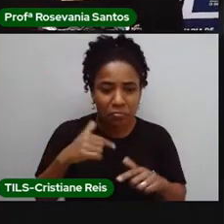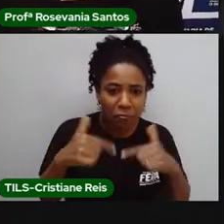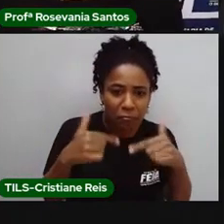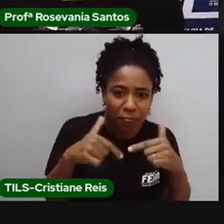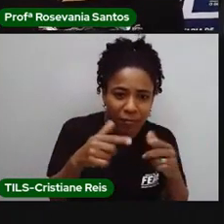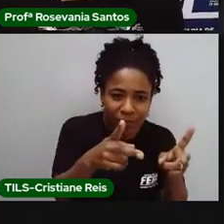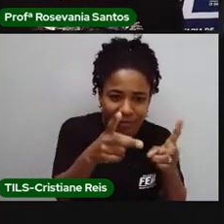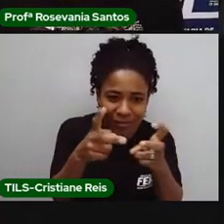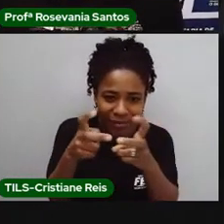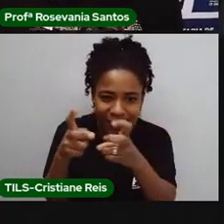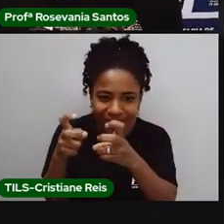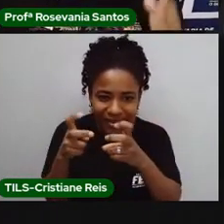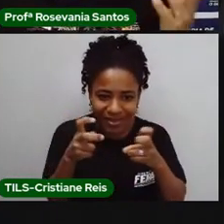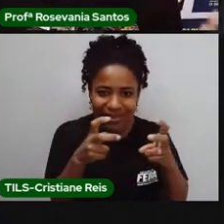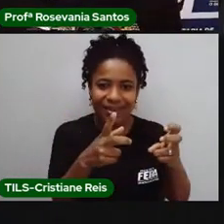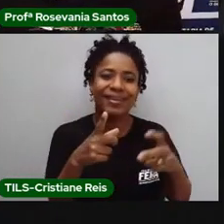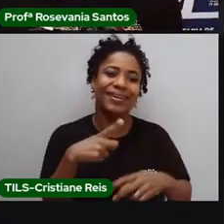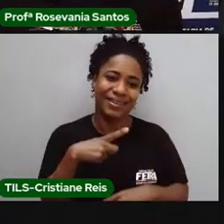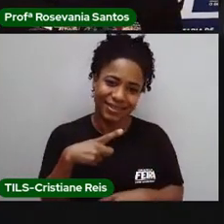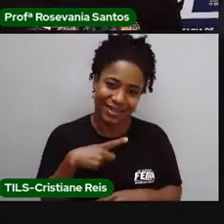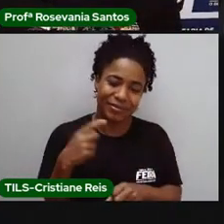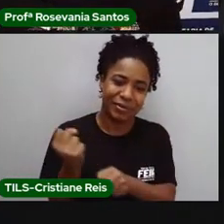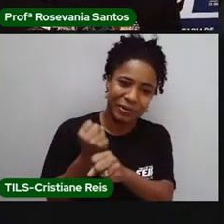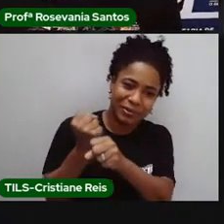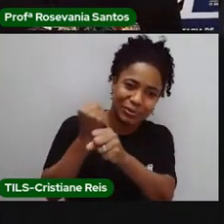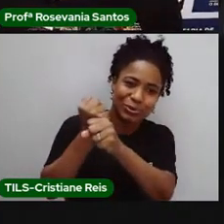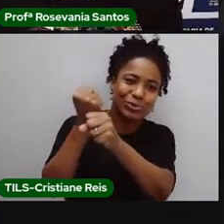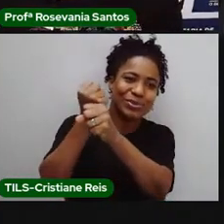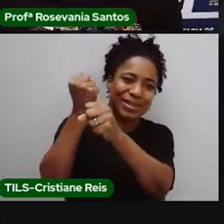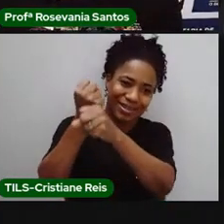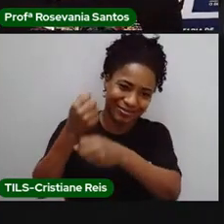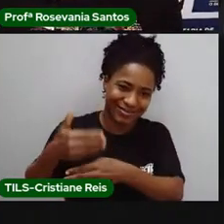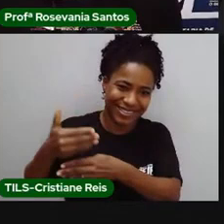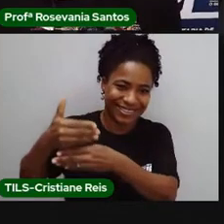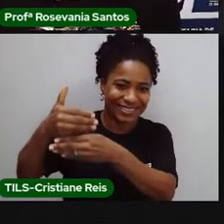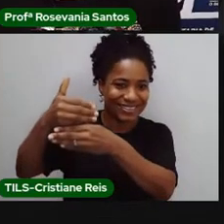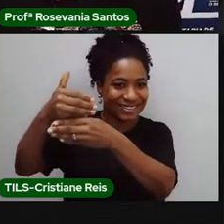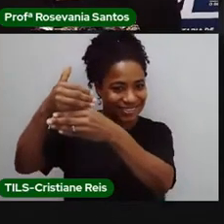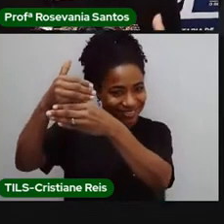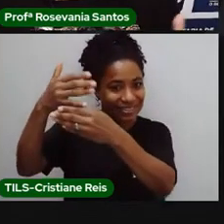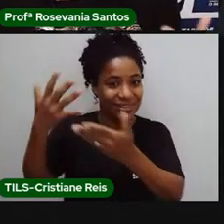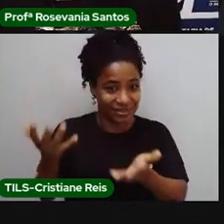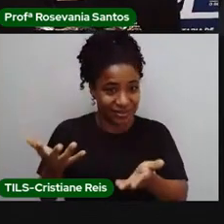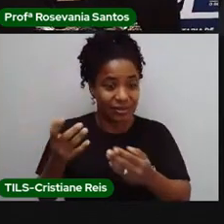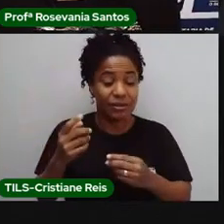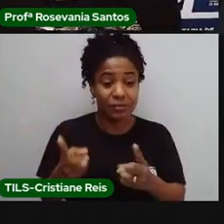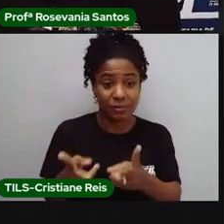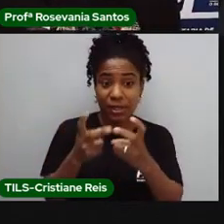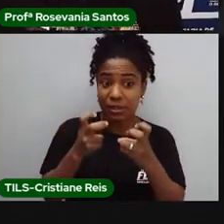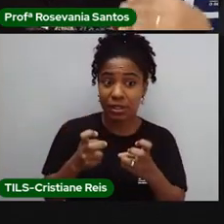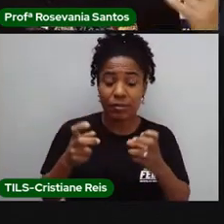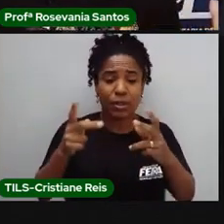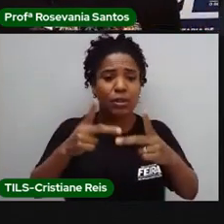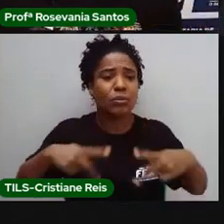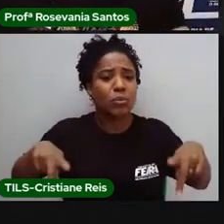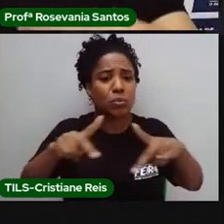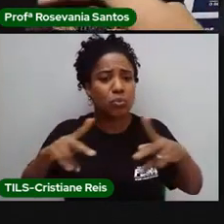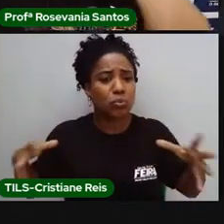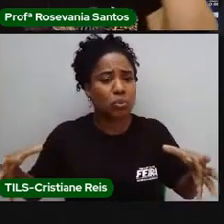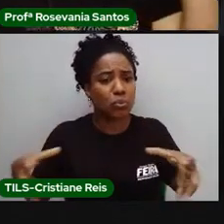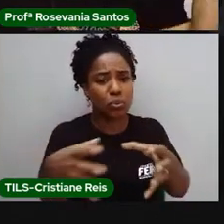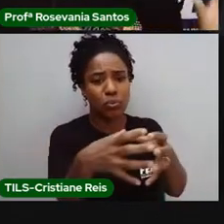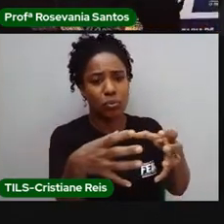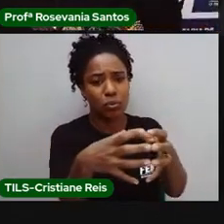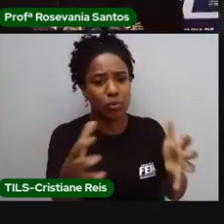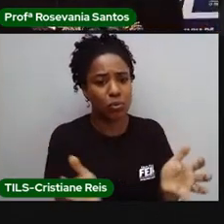profissão dessa aí. Então, tem o pessoal da construção, civil, né? Então, a gente vai percebendo que essa população é que mantém